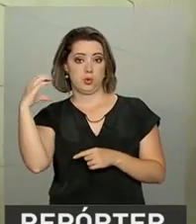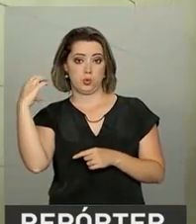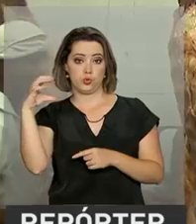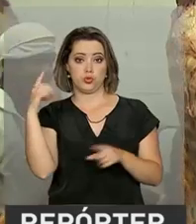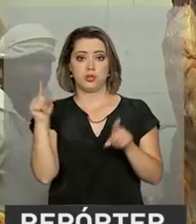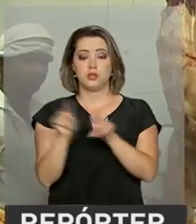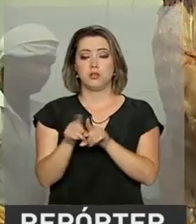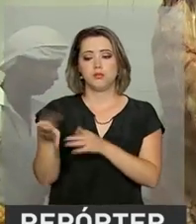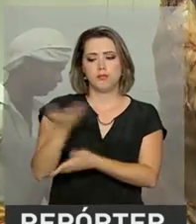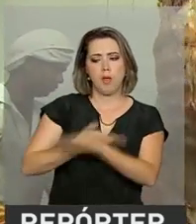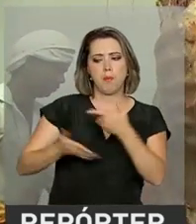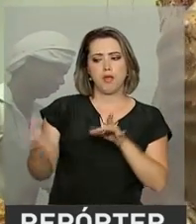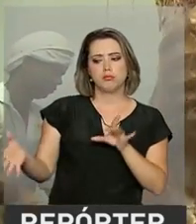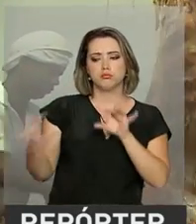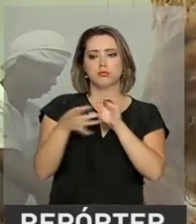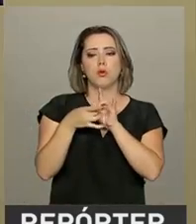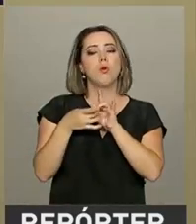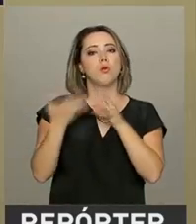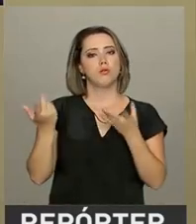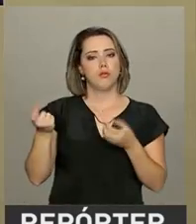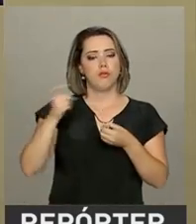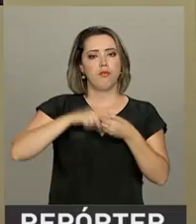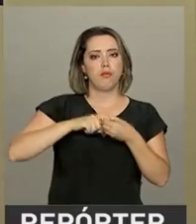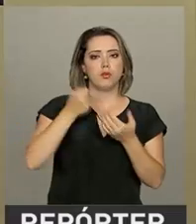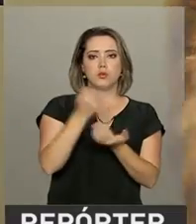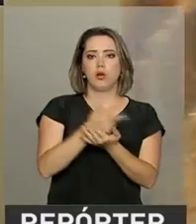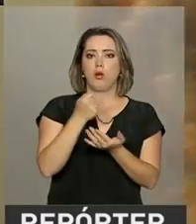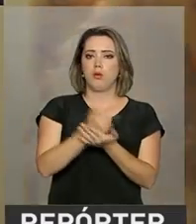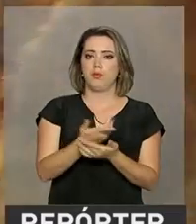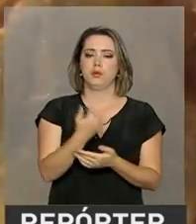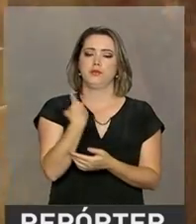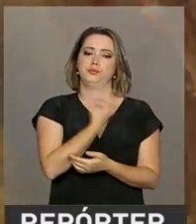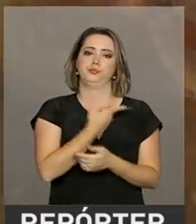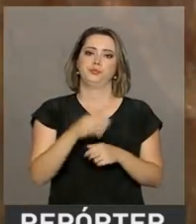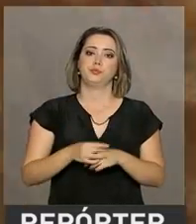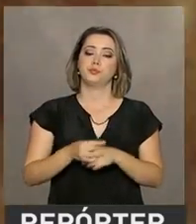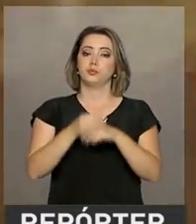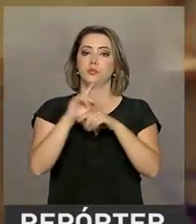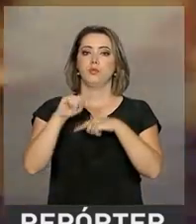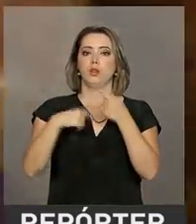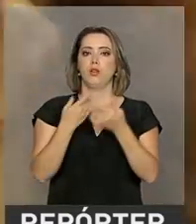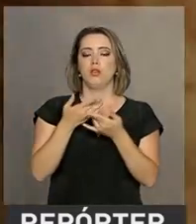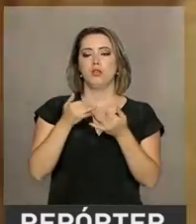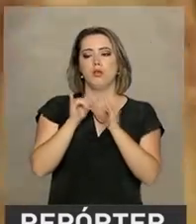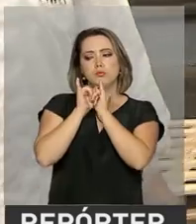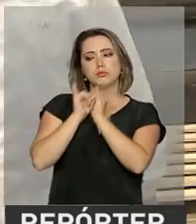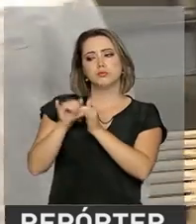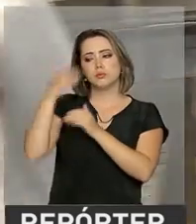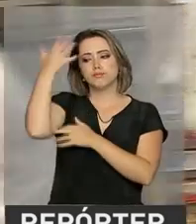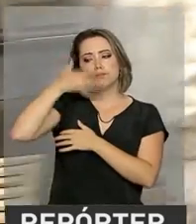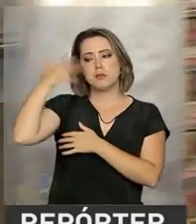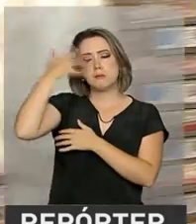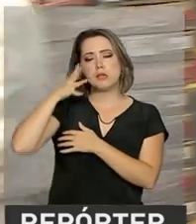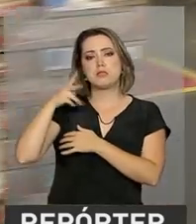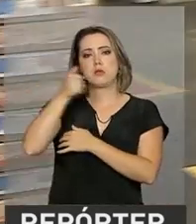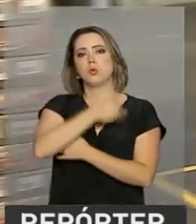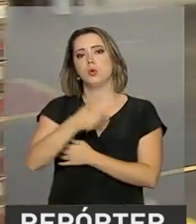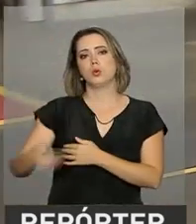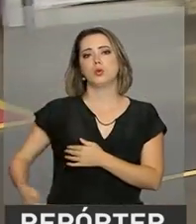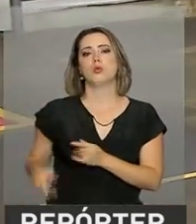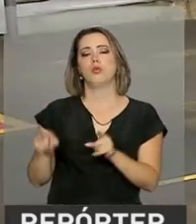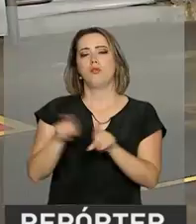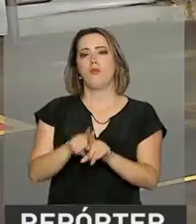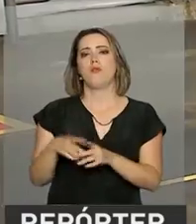comerciais, também normalizaram as importações de carne do Brasil após receberem os esclarecimentos e as